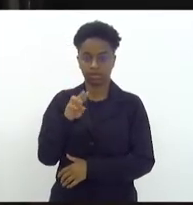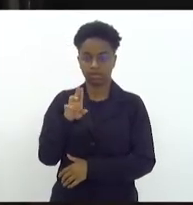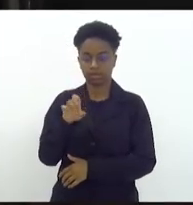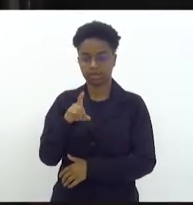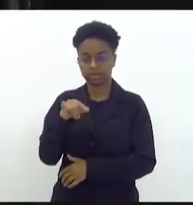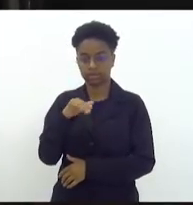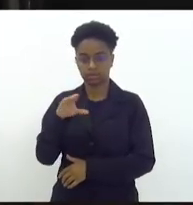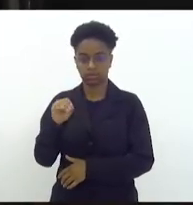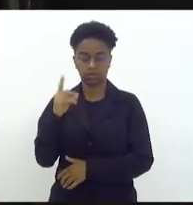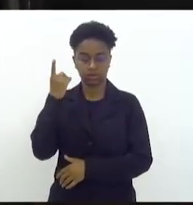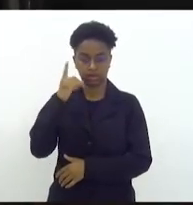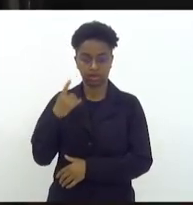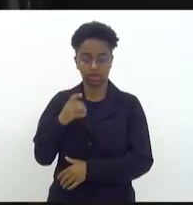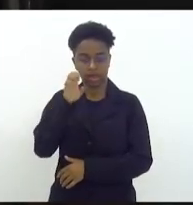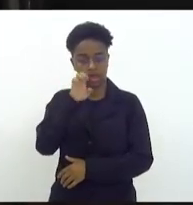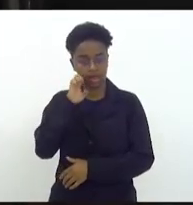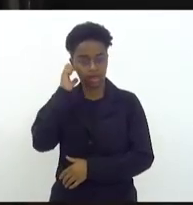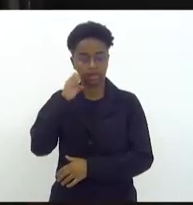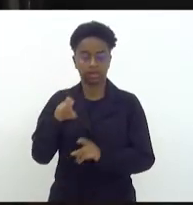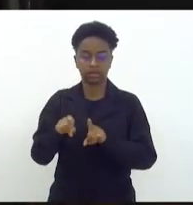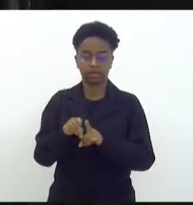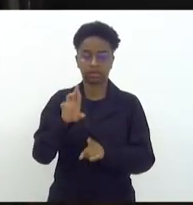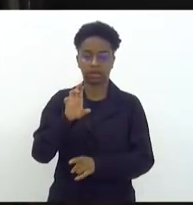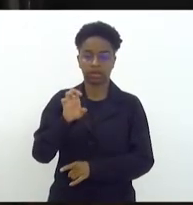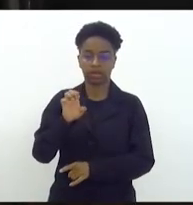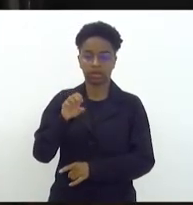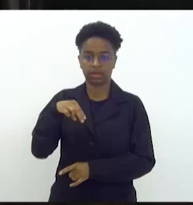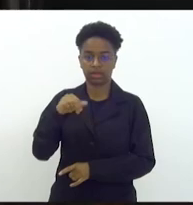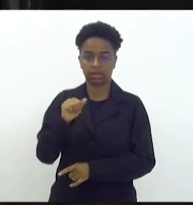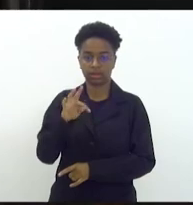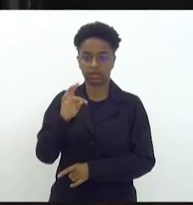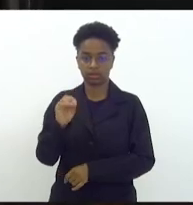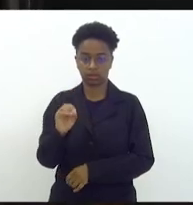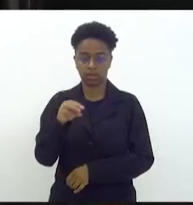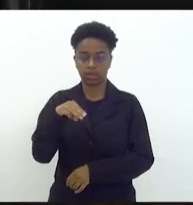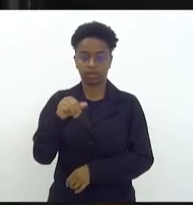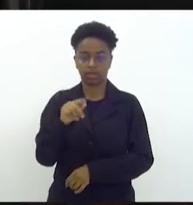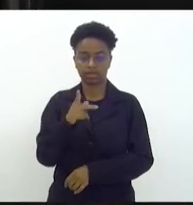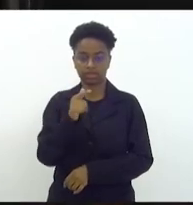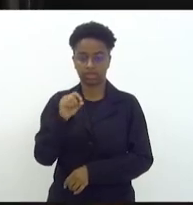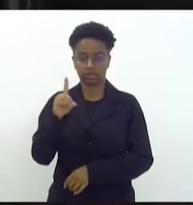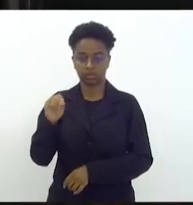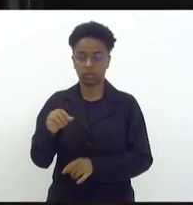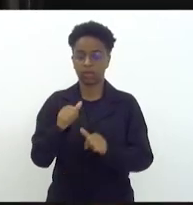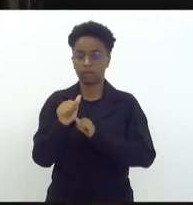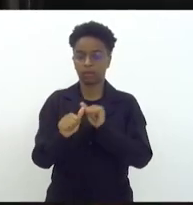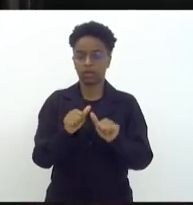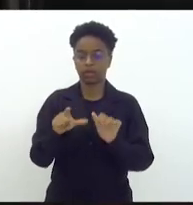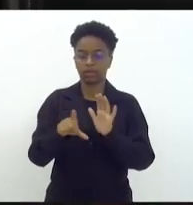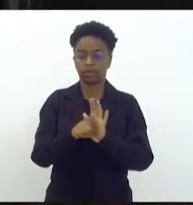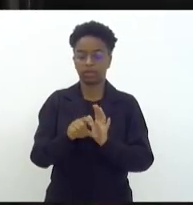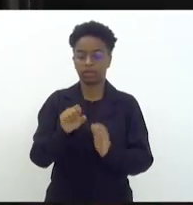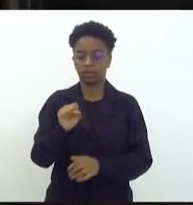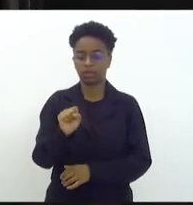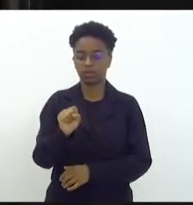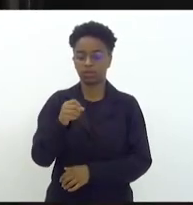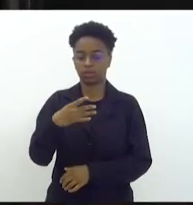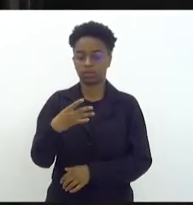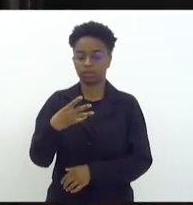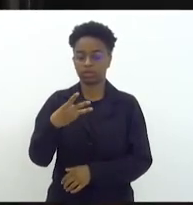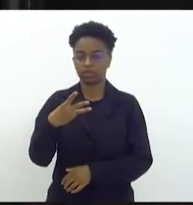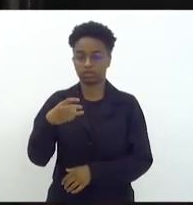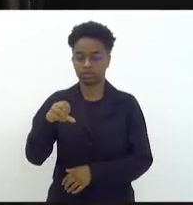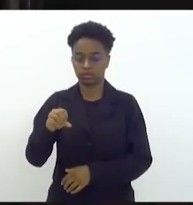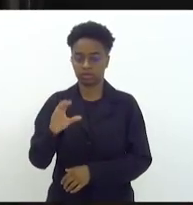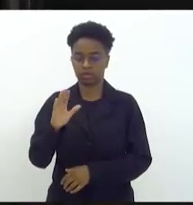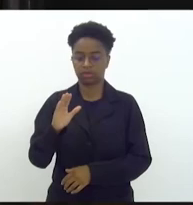Dani Balbi, Élica Taquimoto e Renato Machado, que altera a lei 8.439 de 3 de